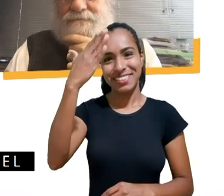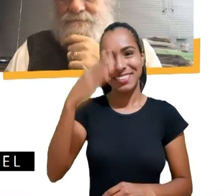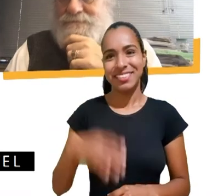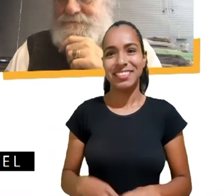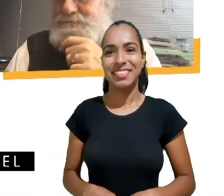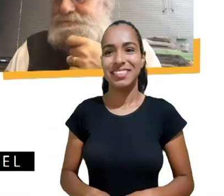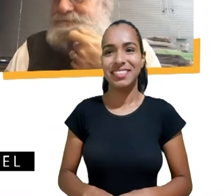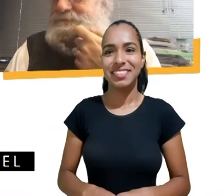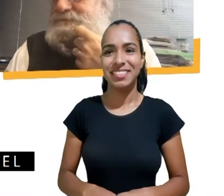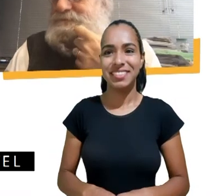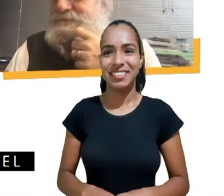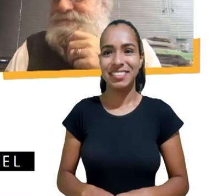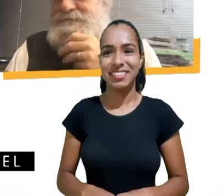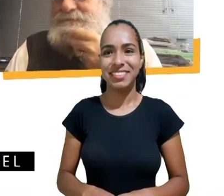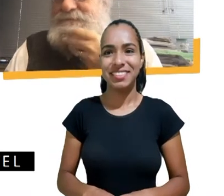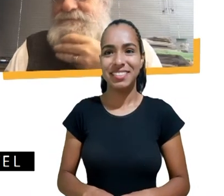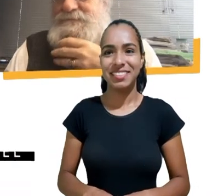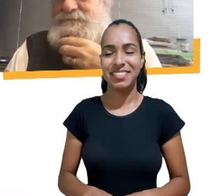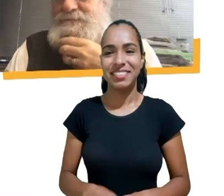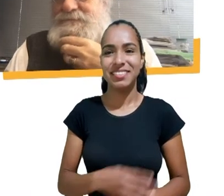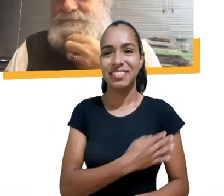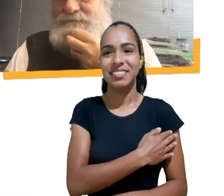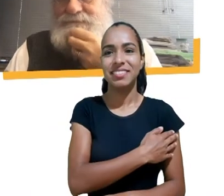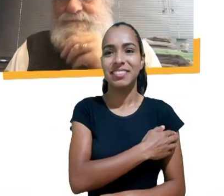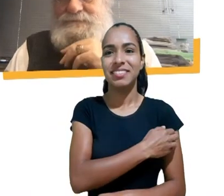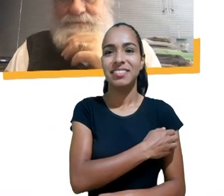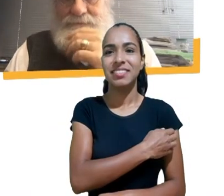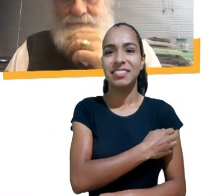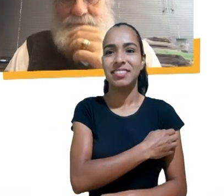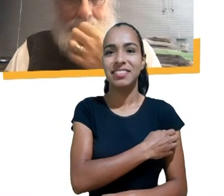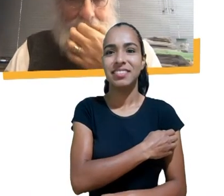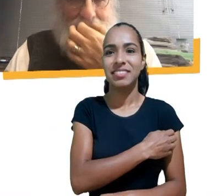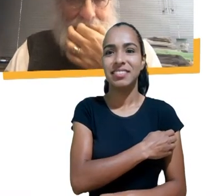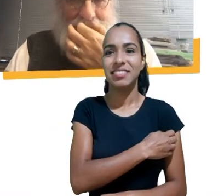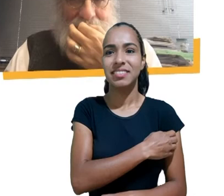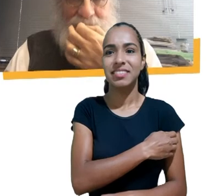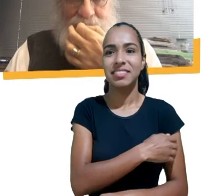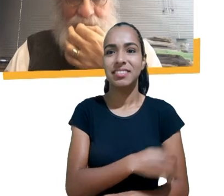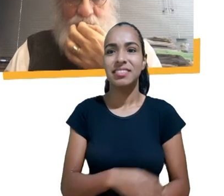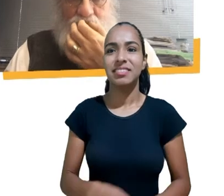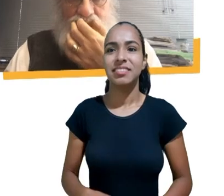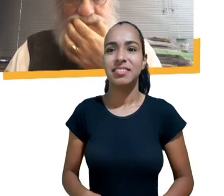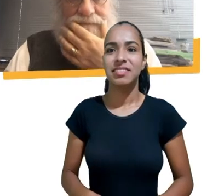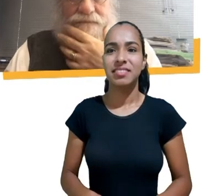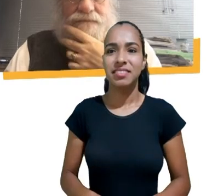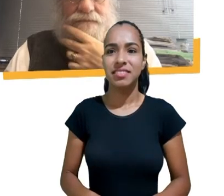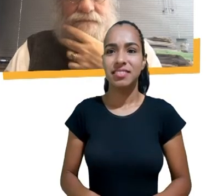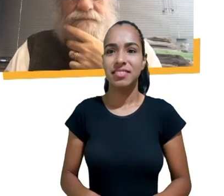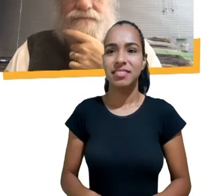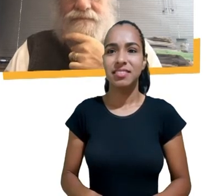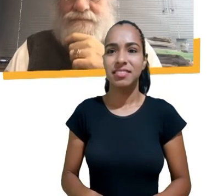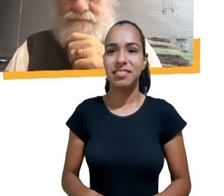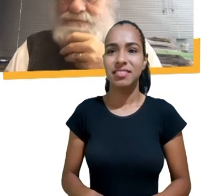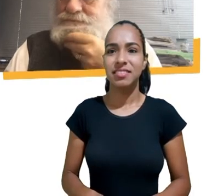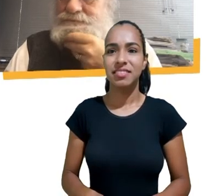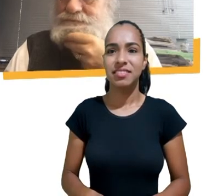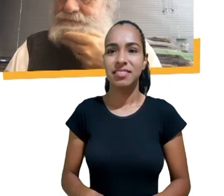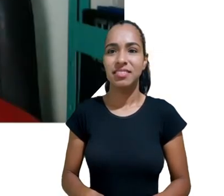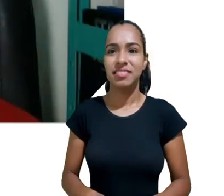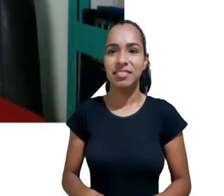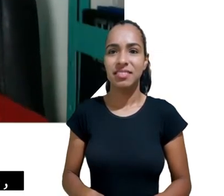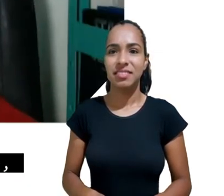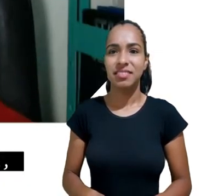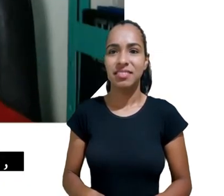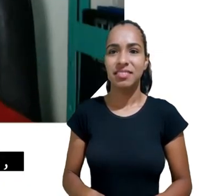obrigada Marina professor Paulo é contigo agora também quero agradecer essa